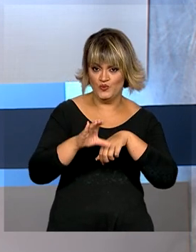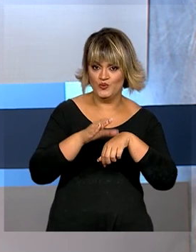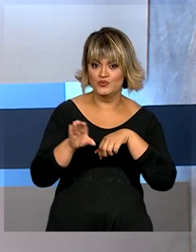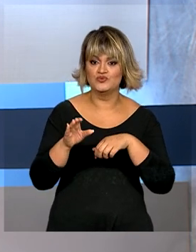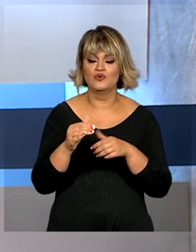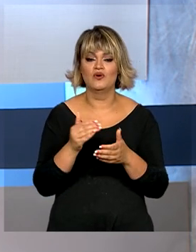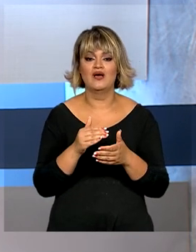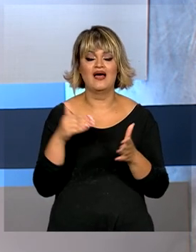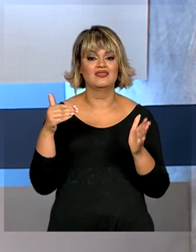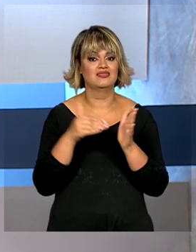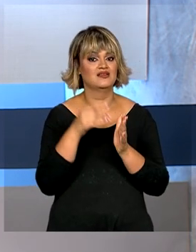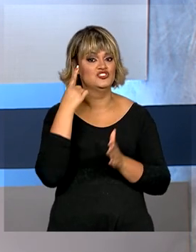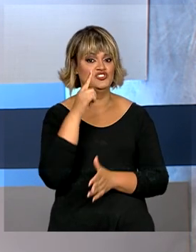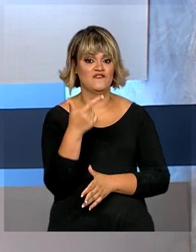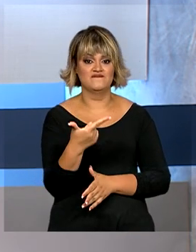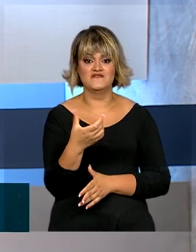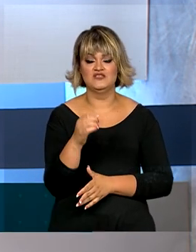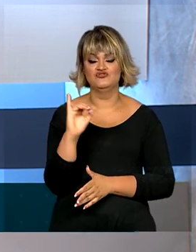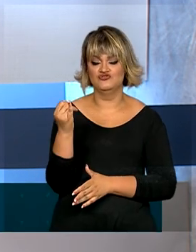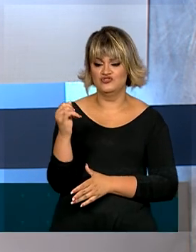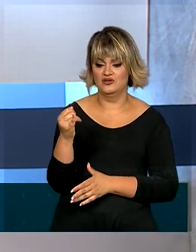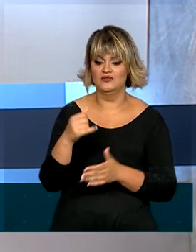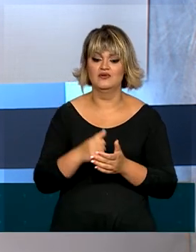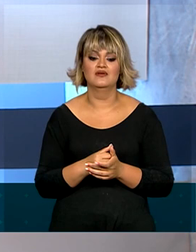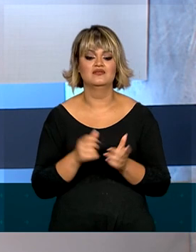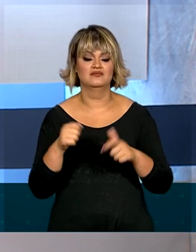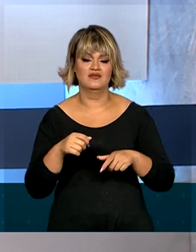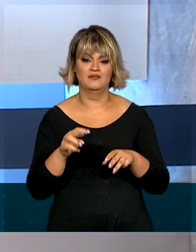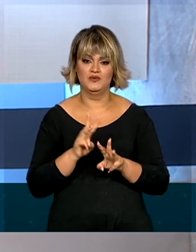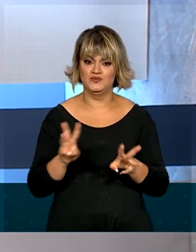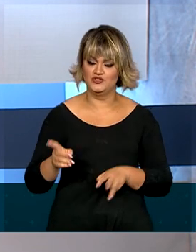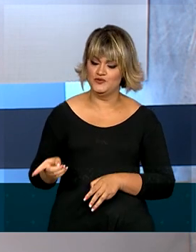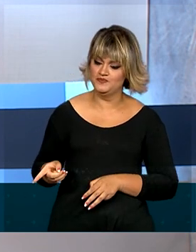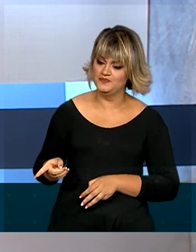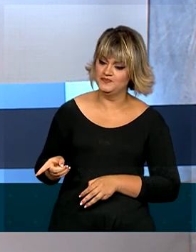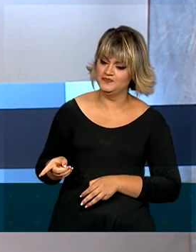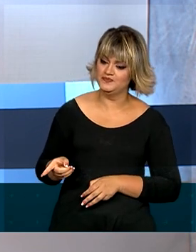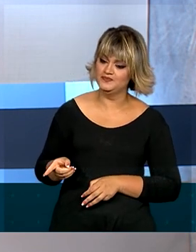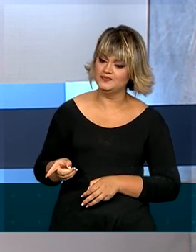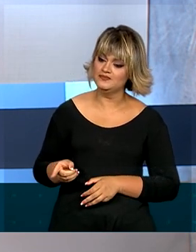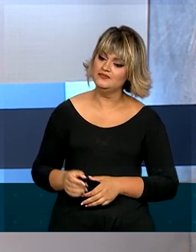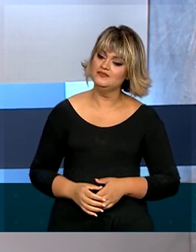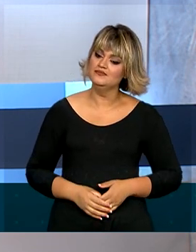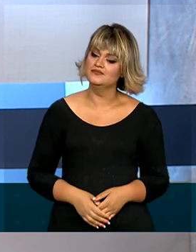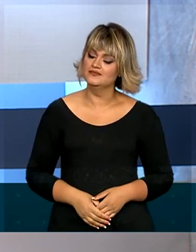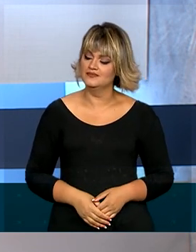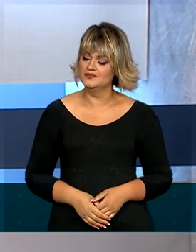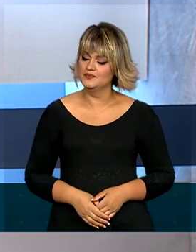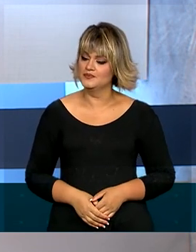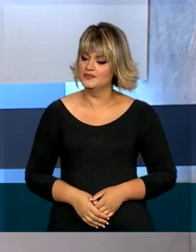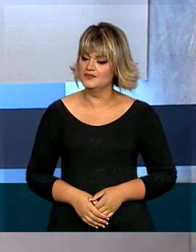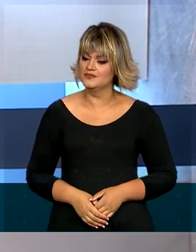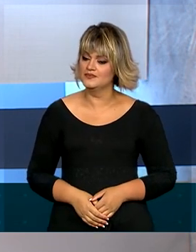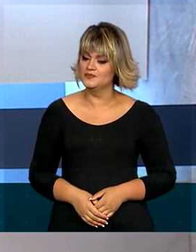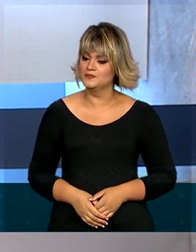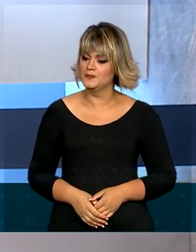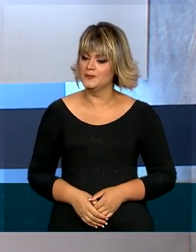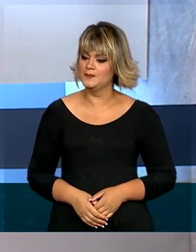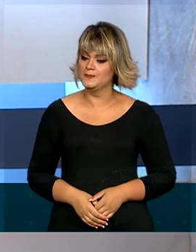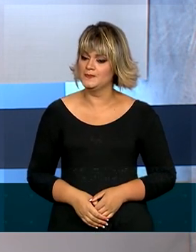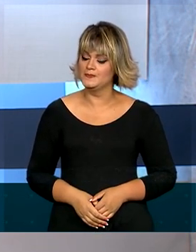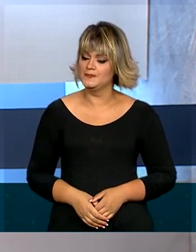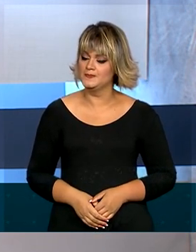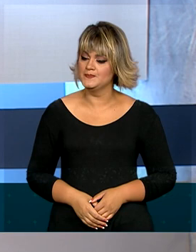seletivo vão até o dia 20 de janeiro e podem ser feitas pelo sistema de inscrições da CAPS no endereço